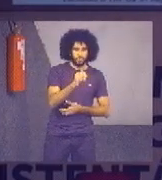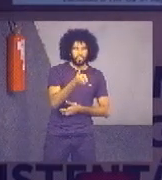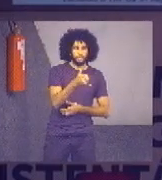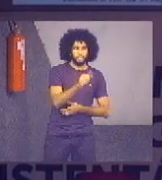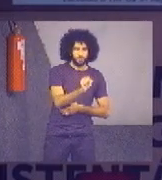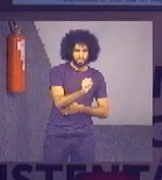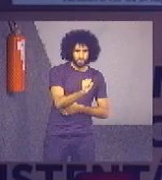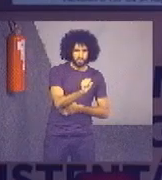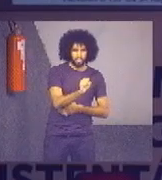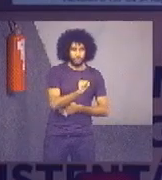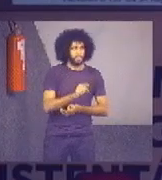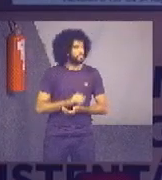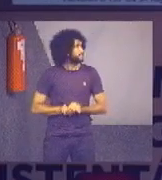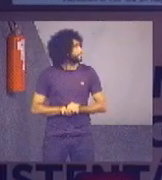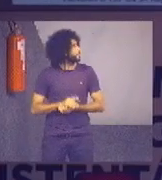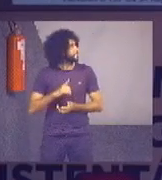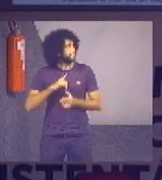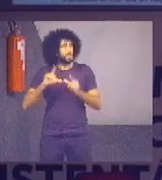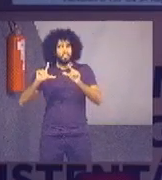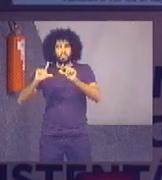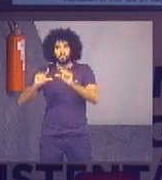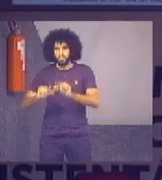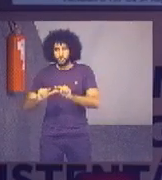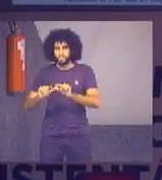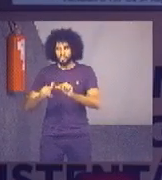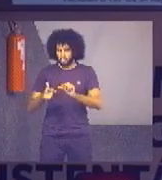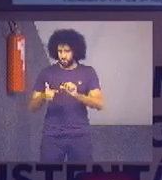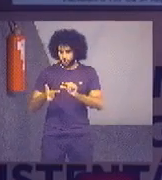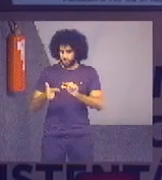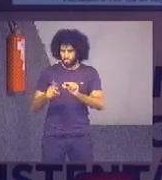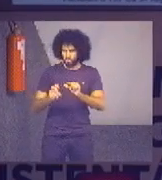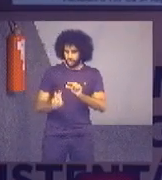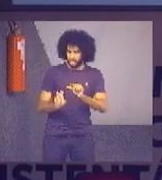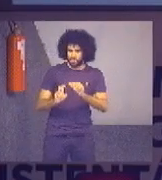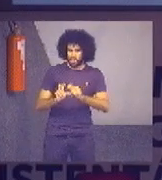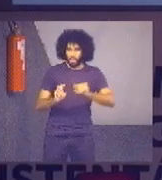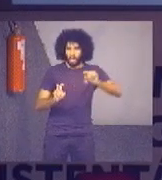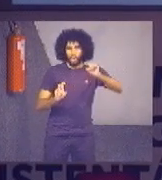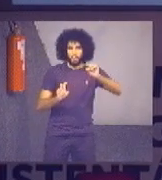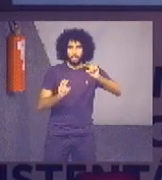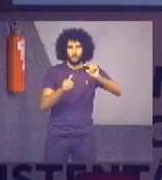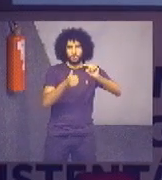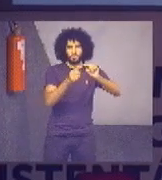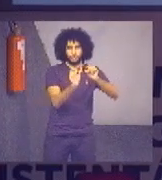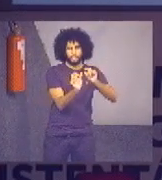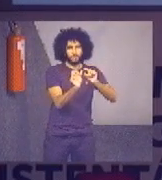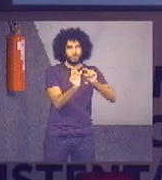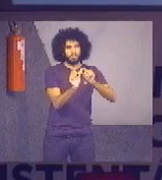ali em 2015 para 2016 e depois a gente tem dois anos subsequentes de crescimento.